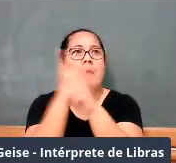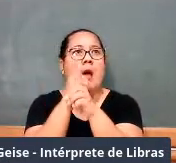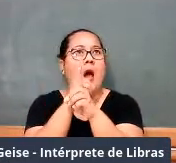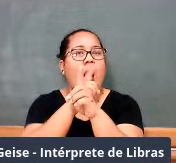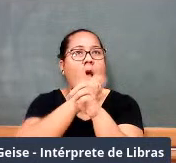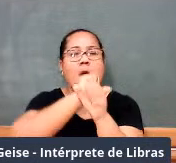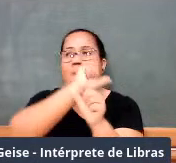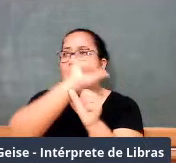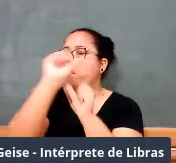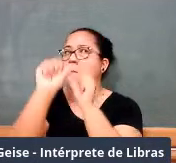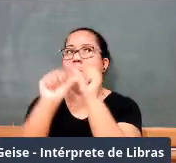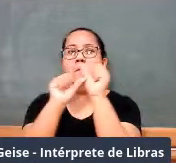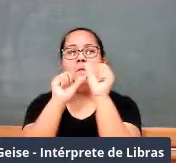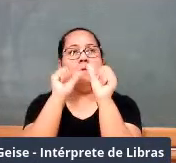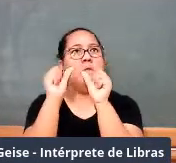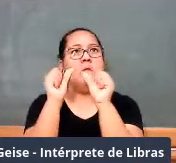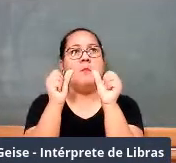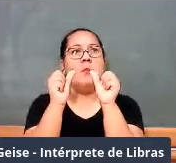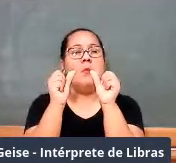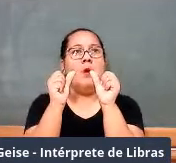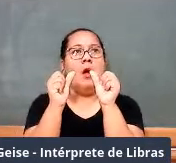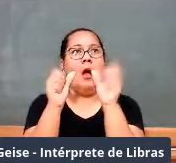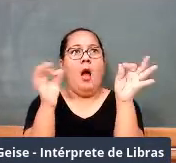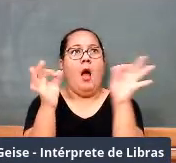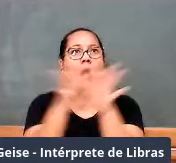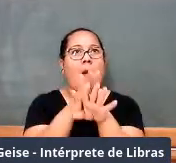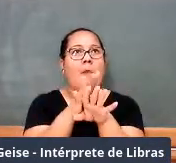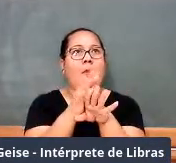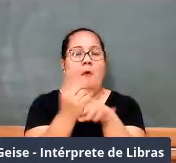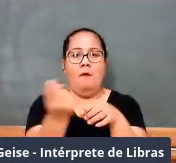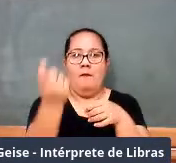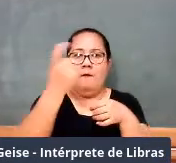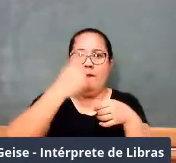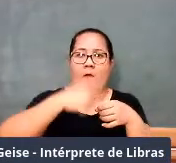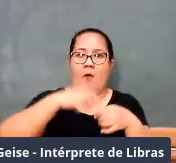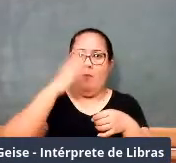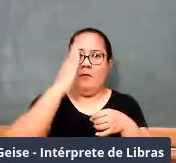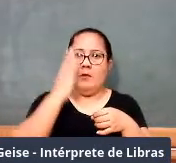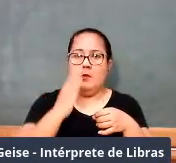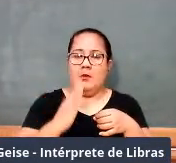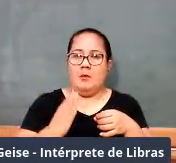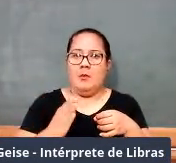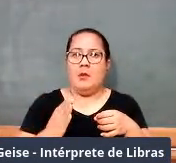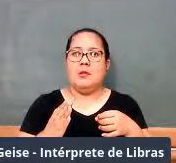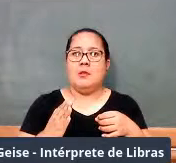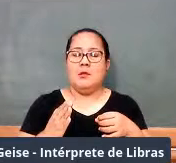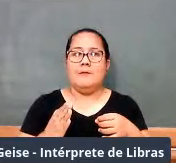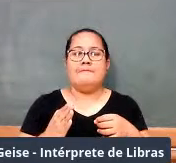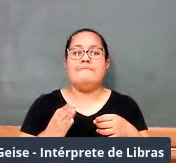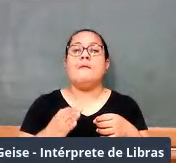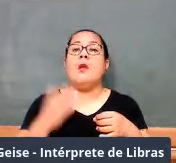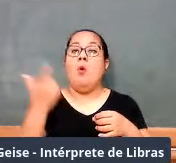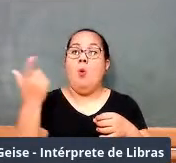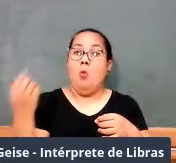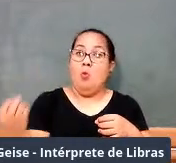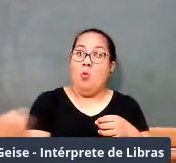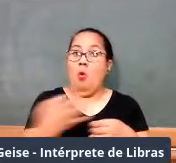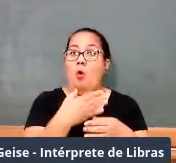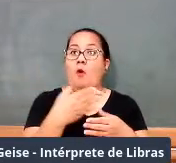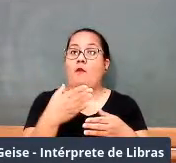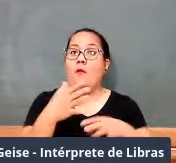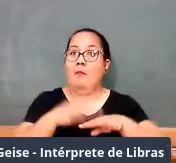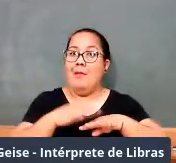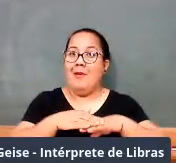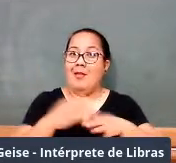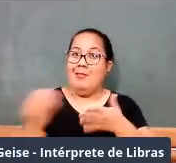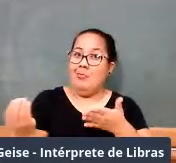matemática, né? E ele vem para cá e sabiamente, esperto e sabiamente escreve novos livros e se torna